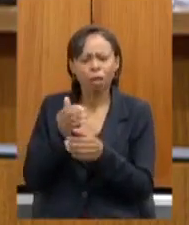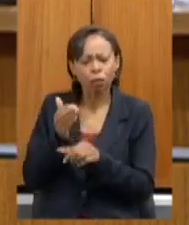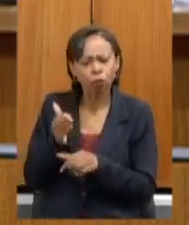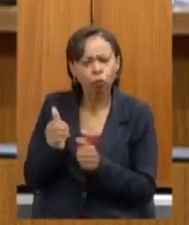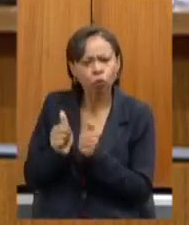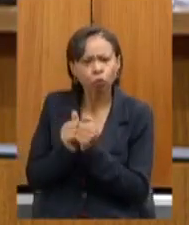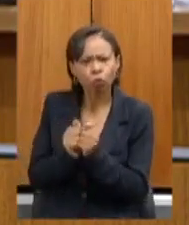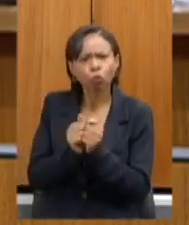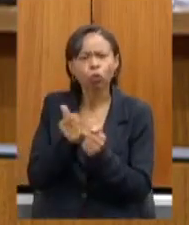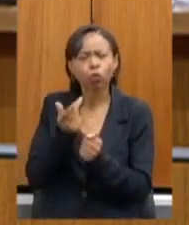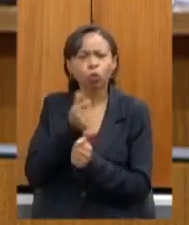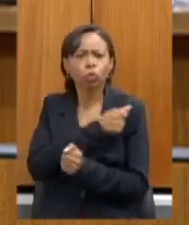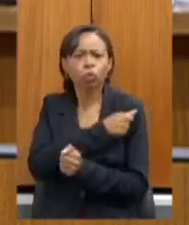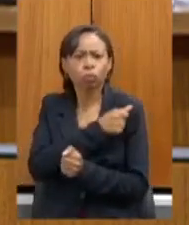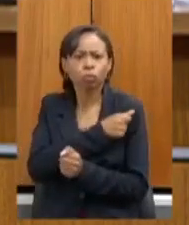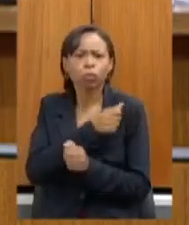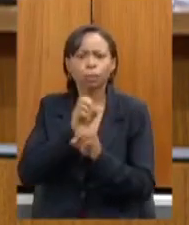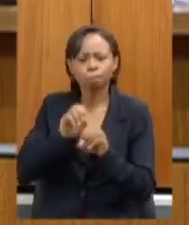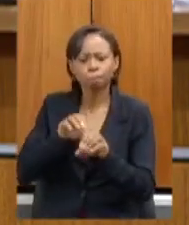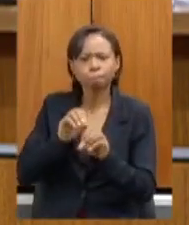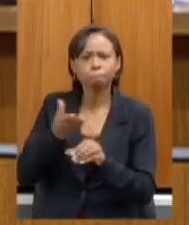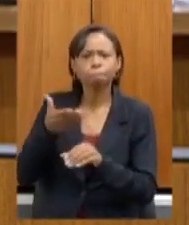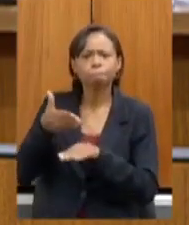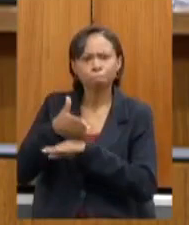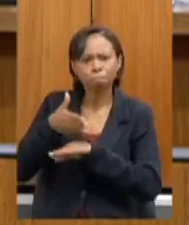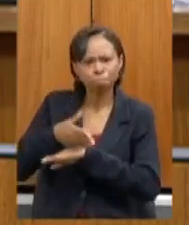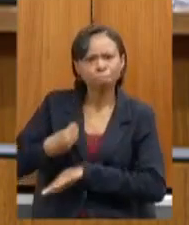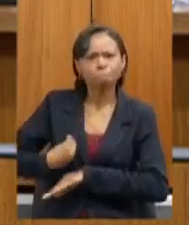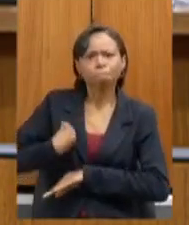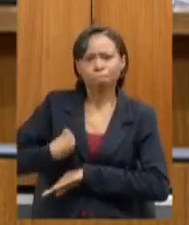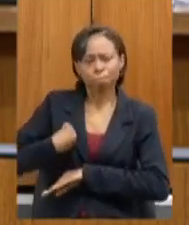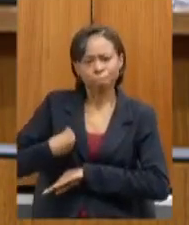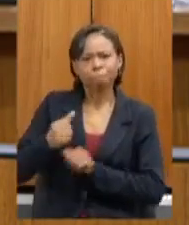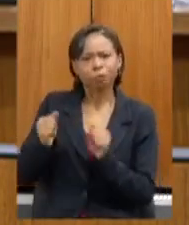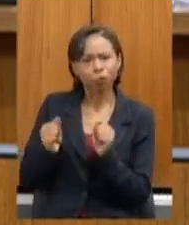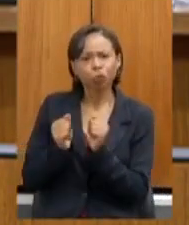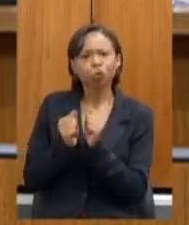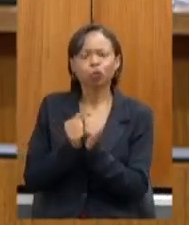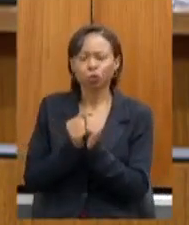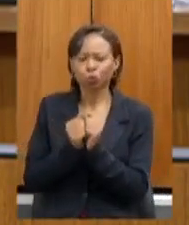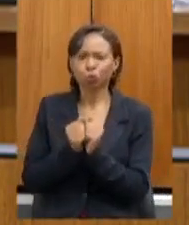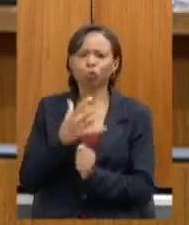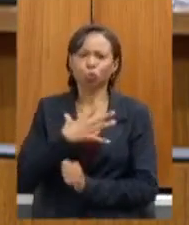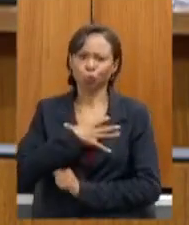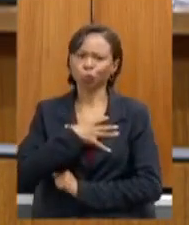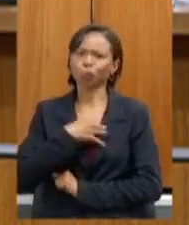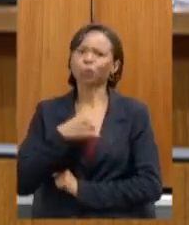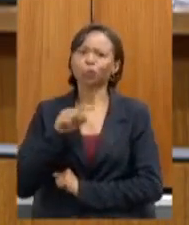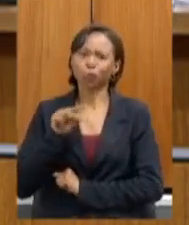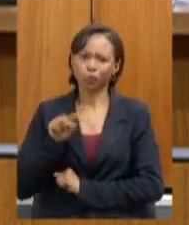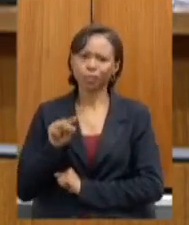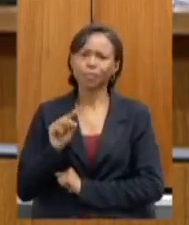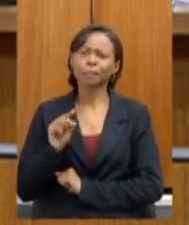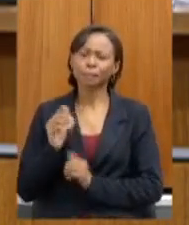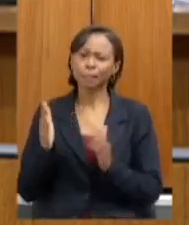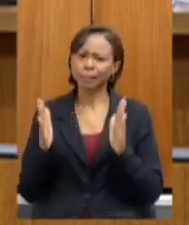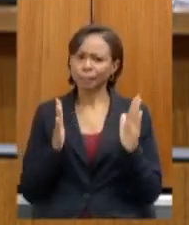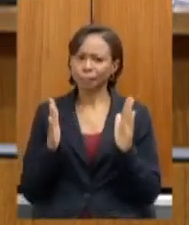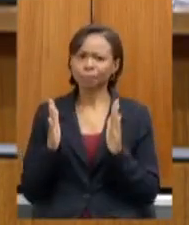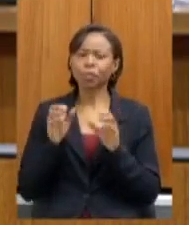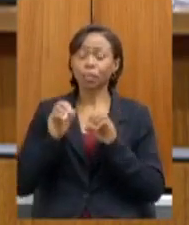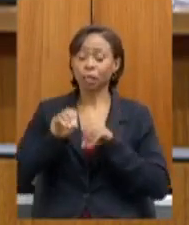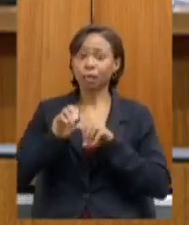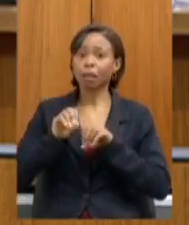a educação do nosso estado com a participação efetiva lá ao lado dos filhos durante essas